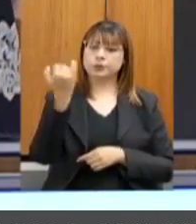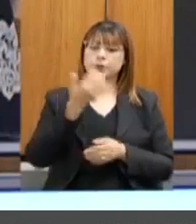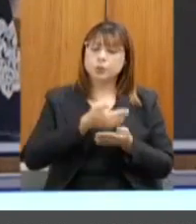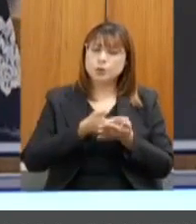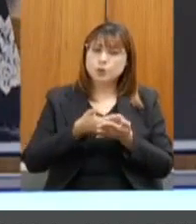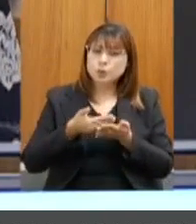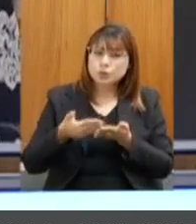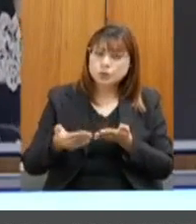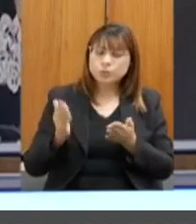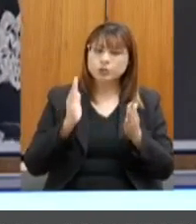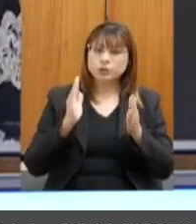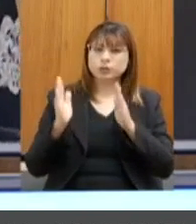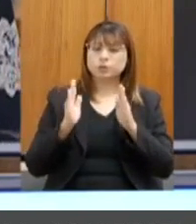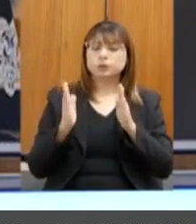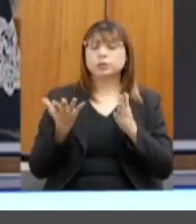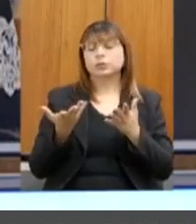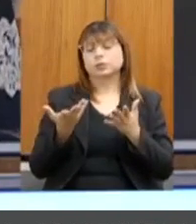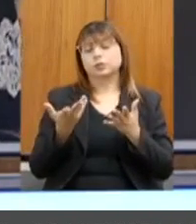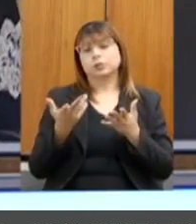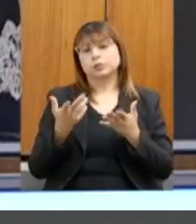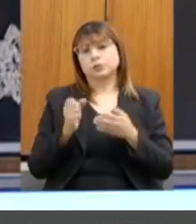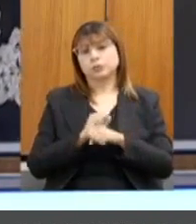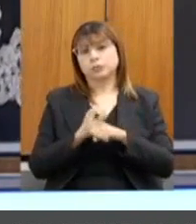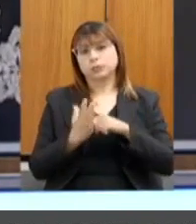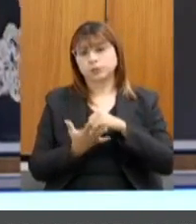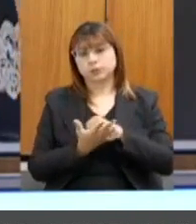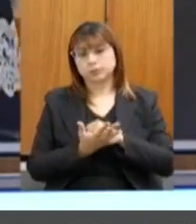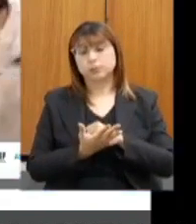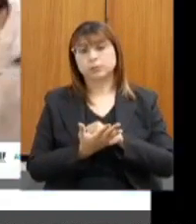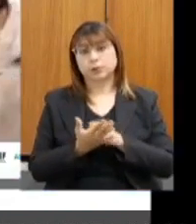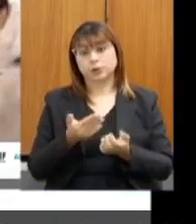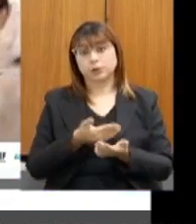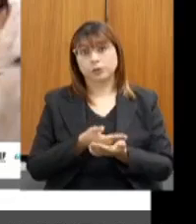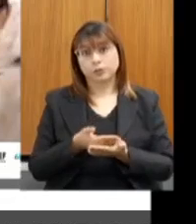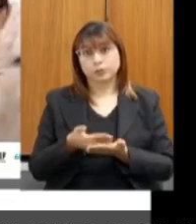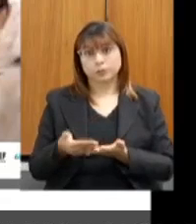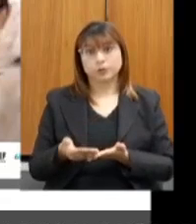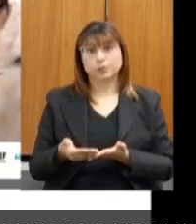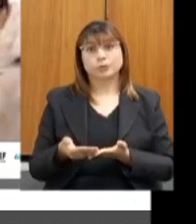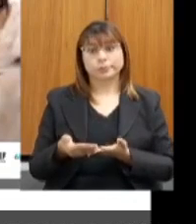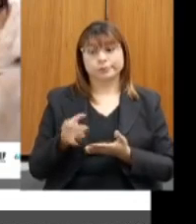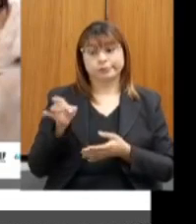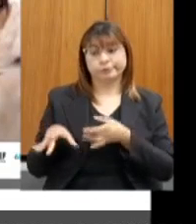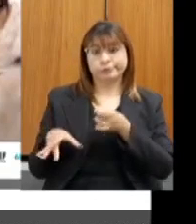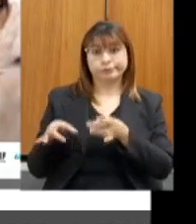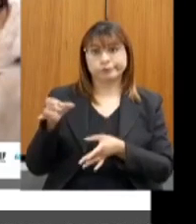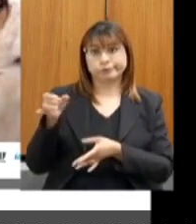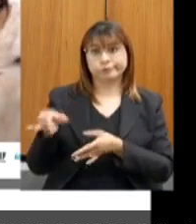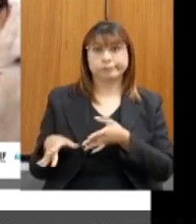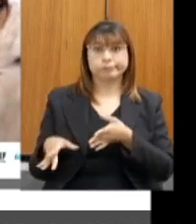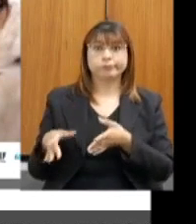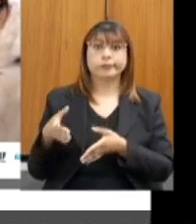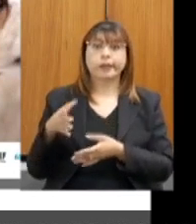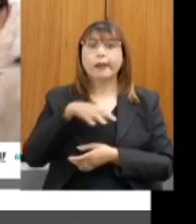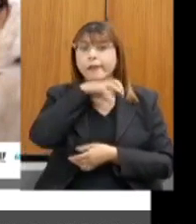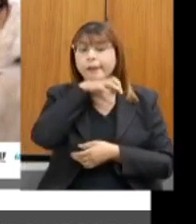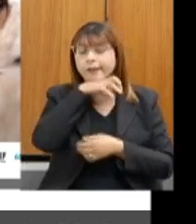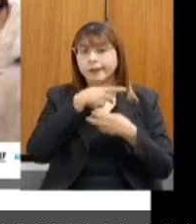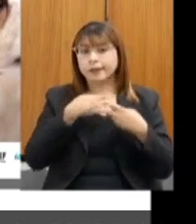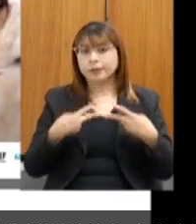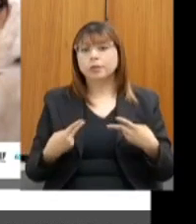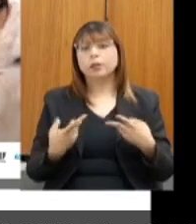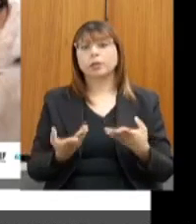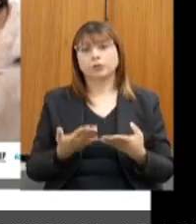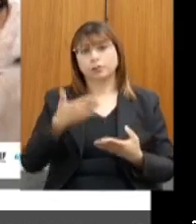da pandemia, um processo de abandono, de crescimento de abandono de animais domésticos. Então, o Cisema trabalhou